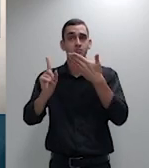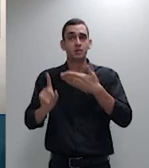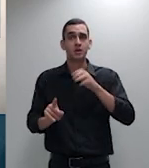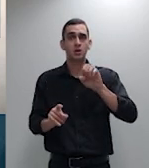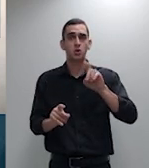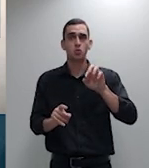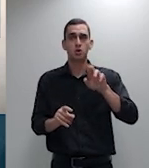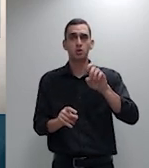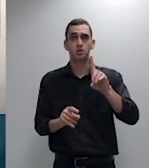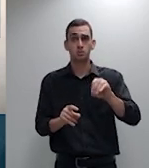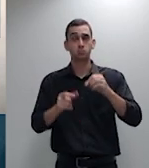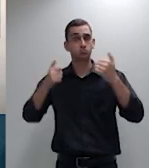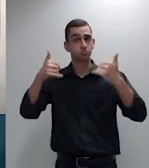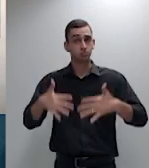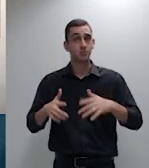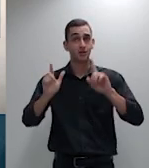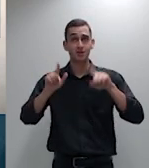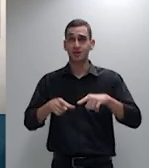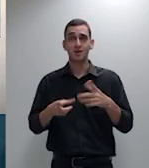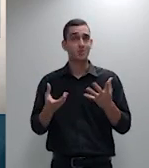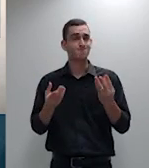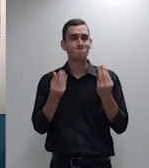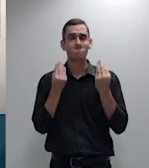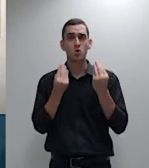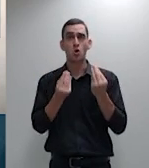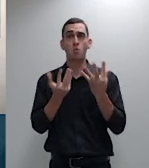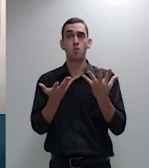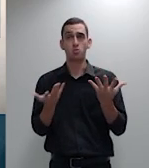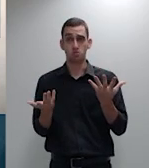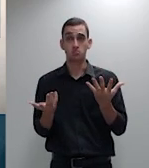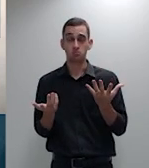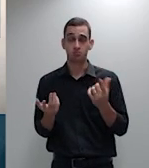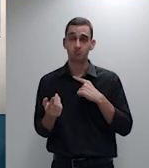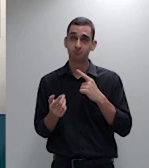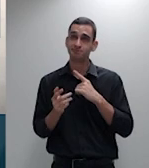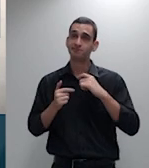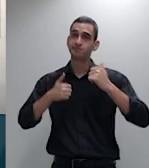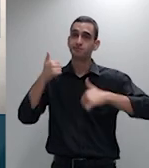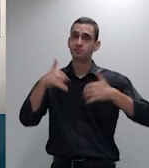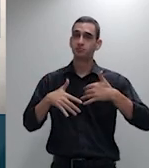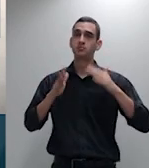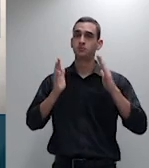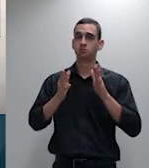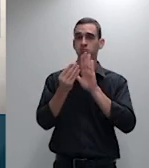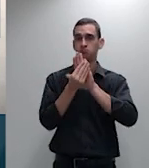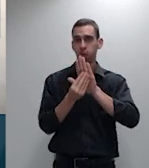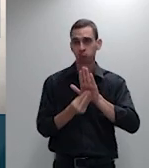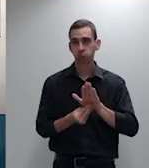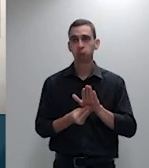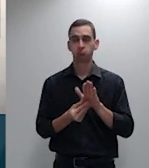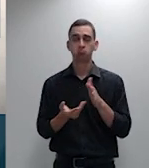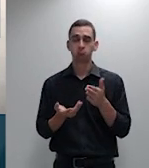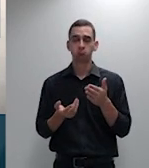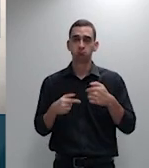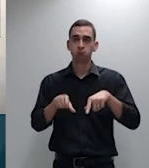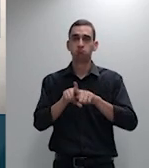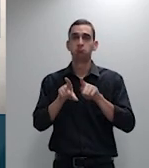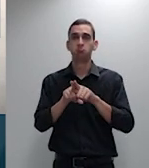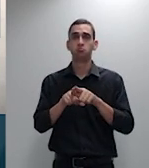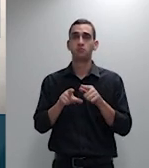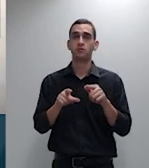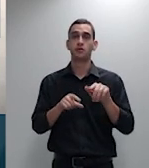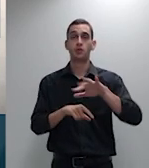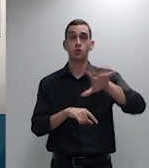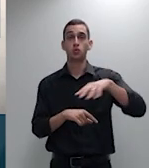no salto do mais do dobro da prestação que inviabiliza a sobrevivência do próprio idoso se é